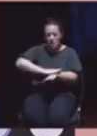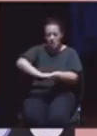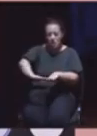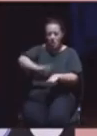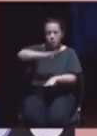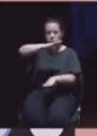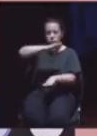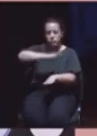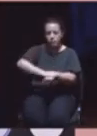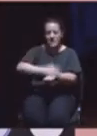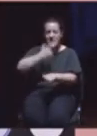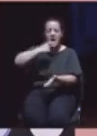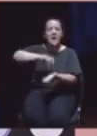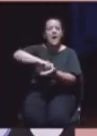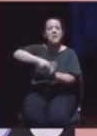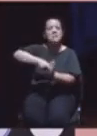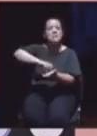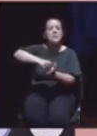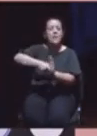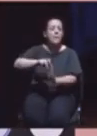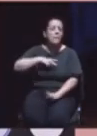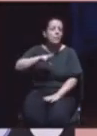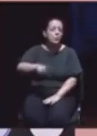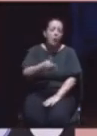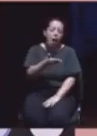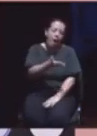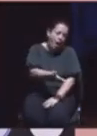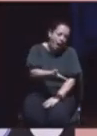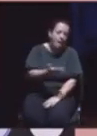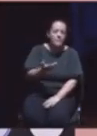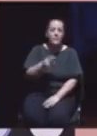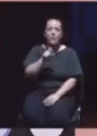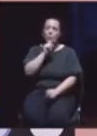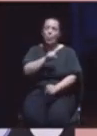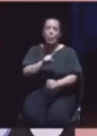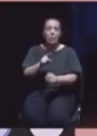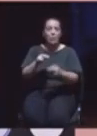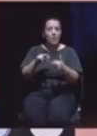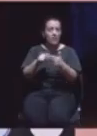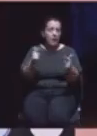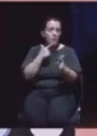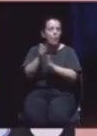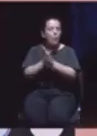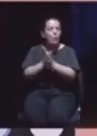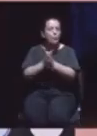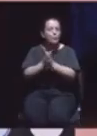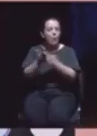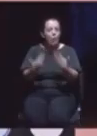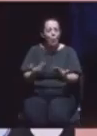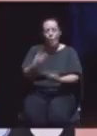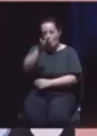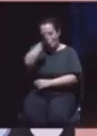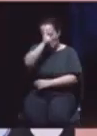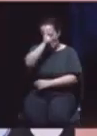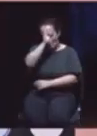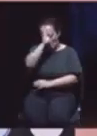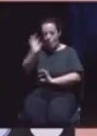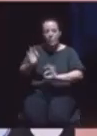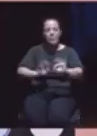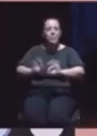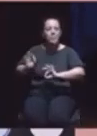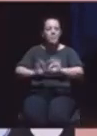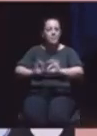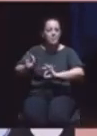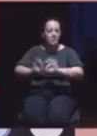à técnica da calçada portuguesa. Esta é também uma oportunidade para a Câmara começar desde já a planear a